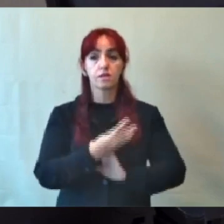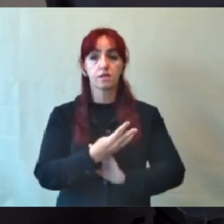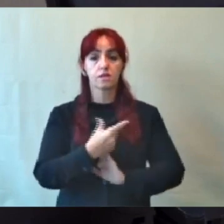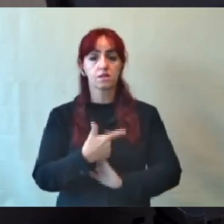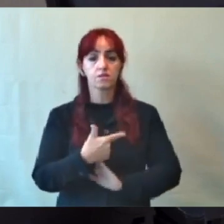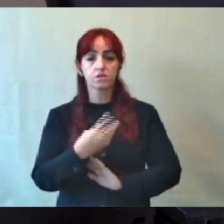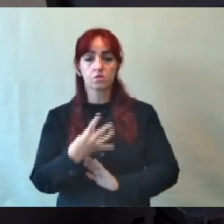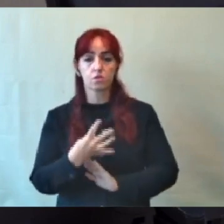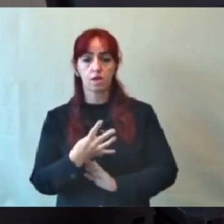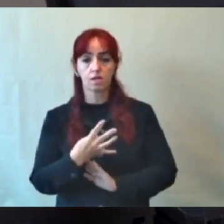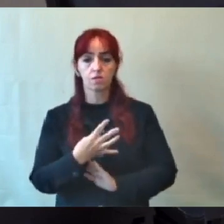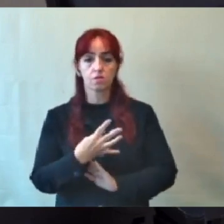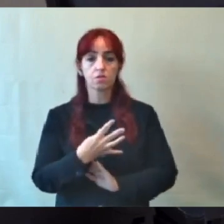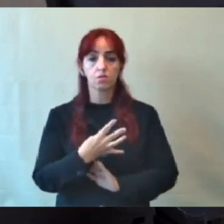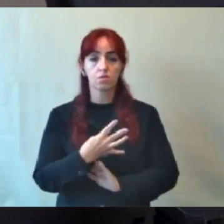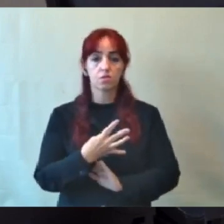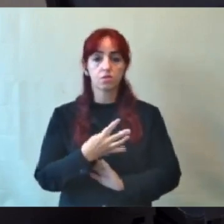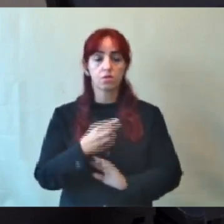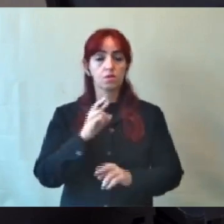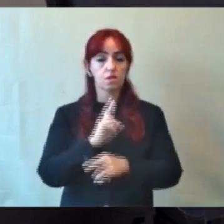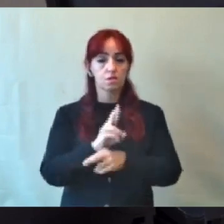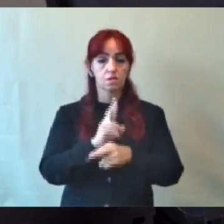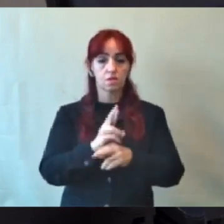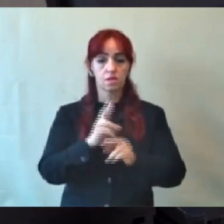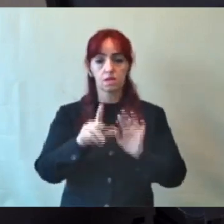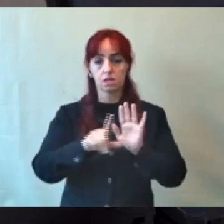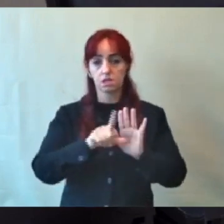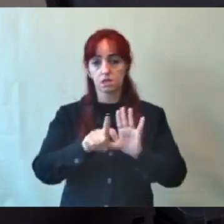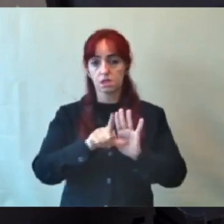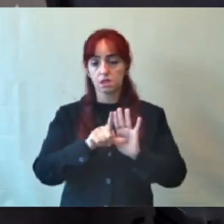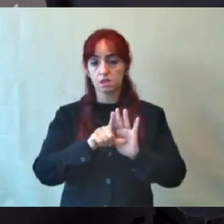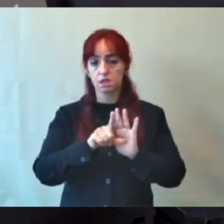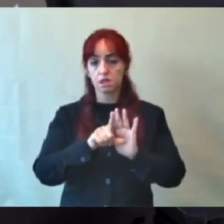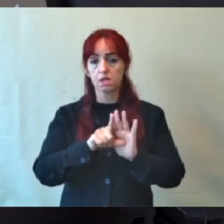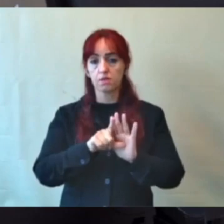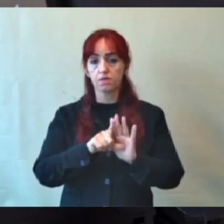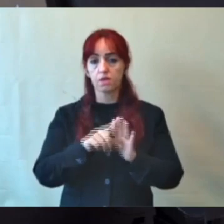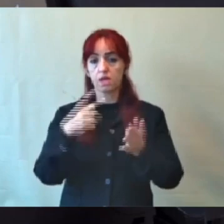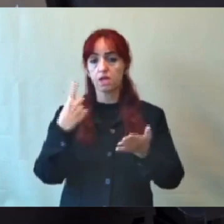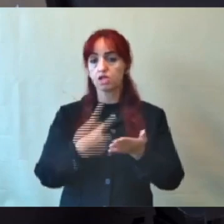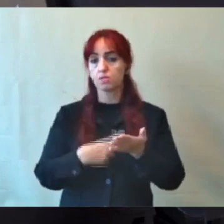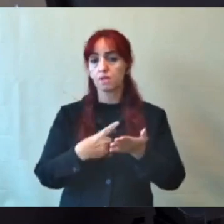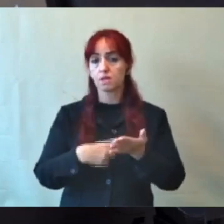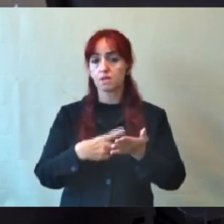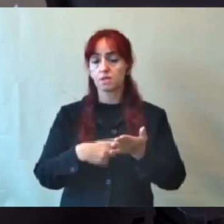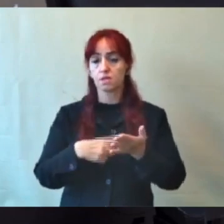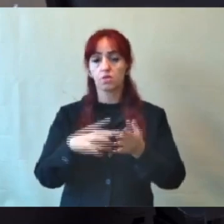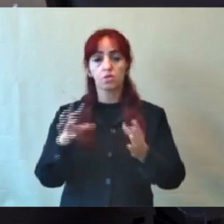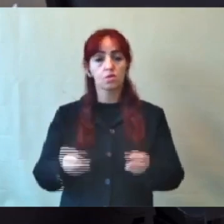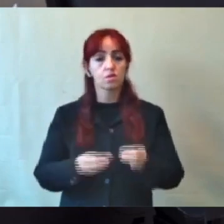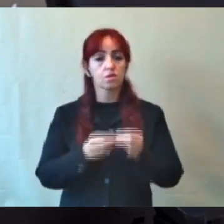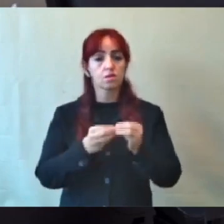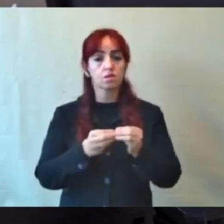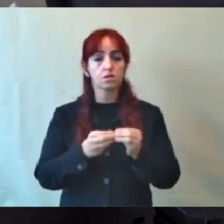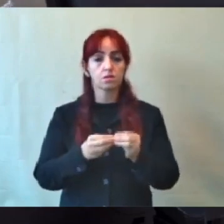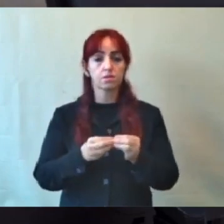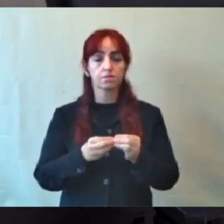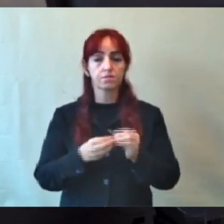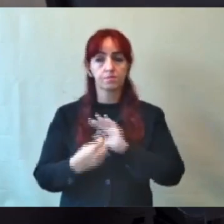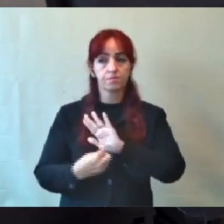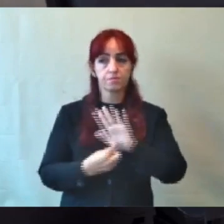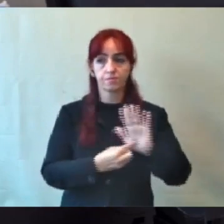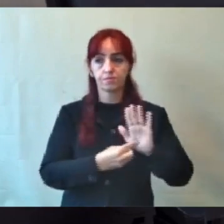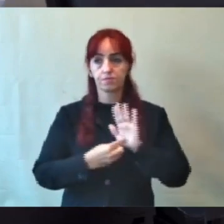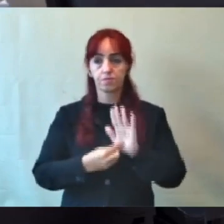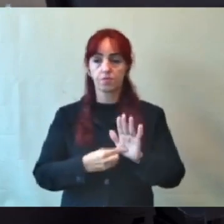2024 da diretoria legislativa e a intimação a ele vinculada, todos em anexo impedem a compreensão do teor da comunicação, inviabilizando seu